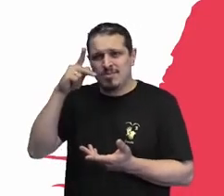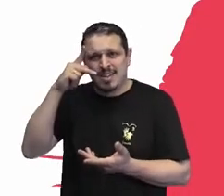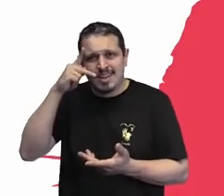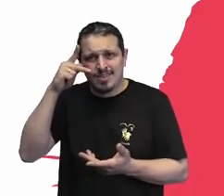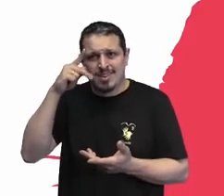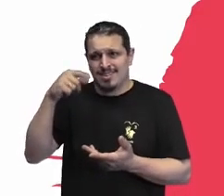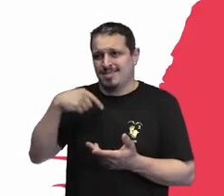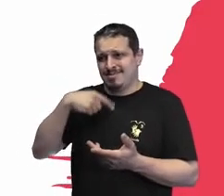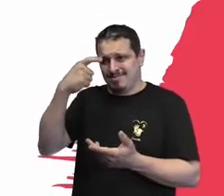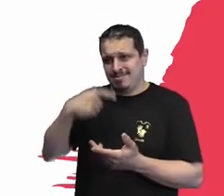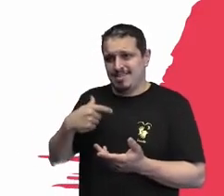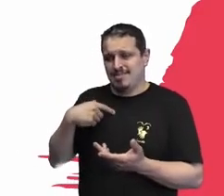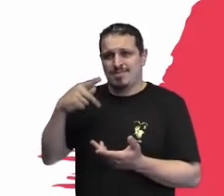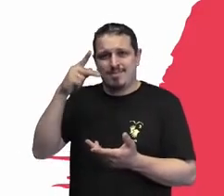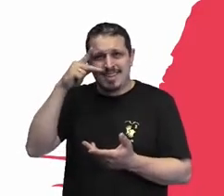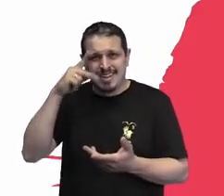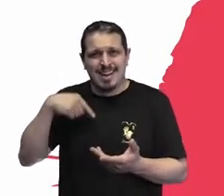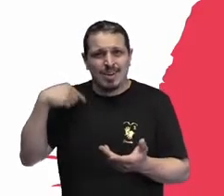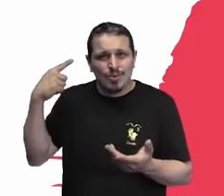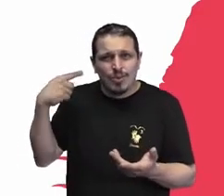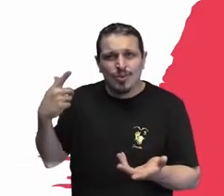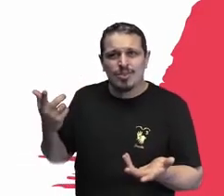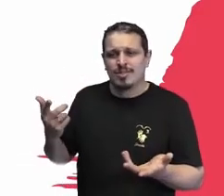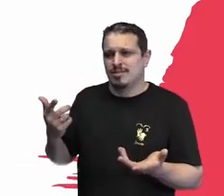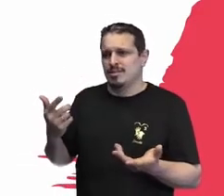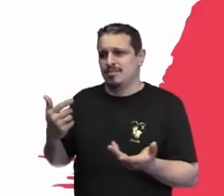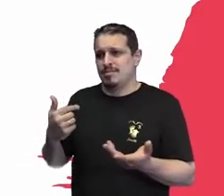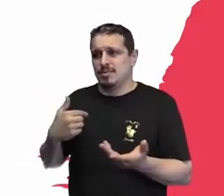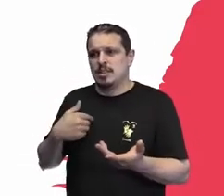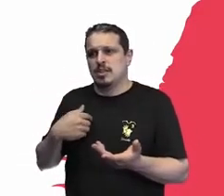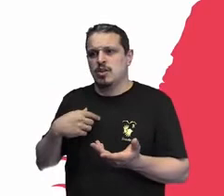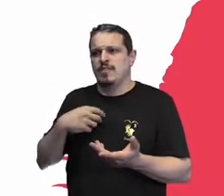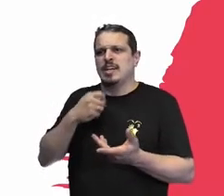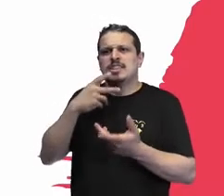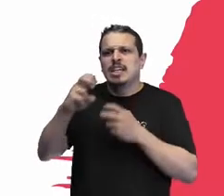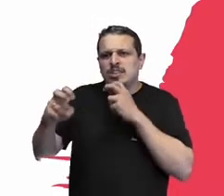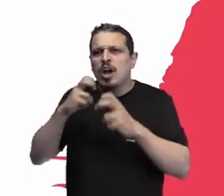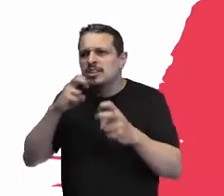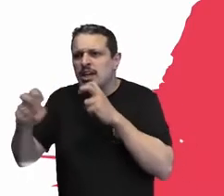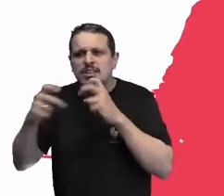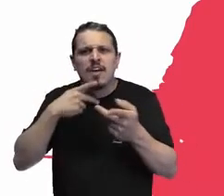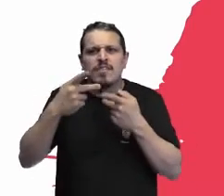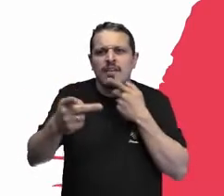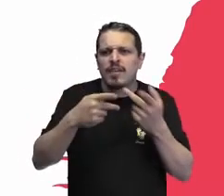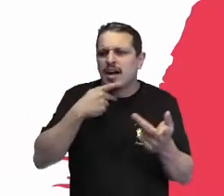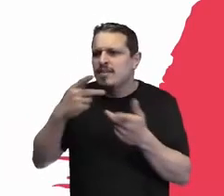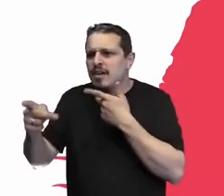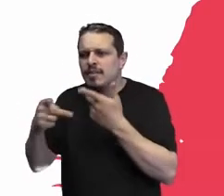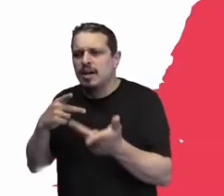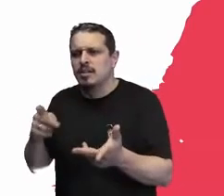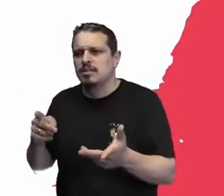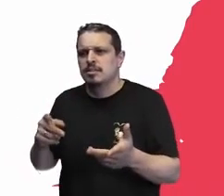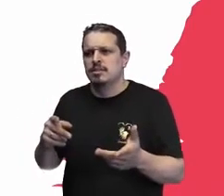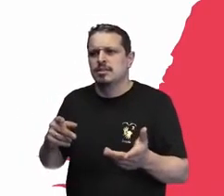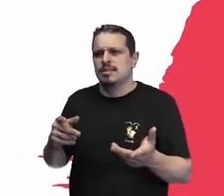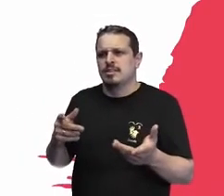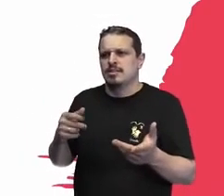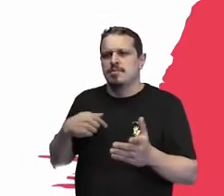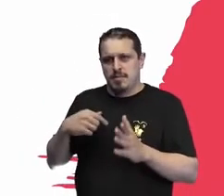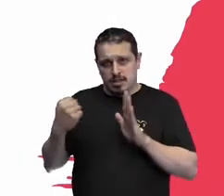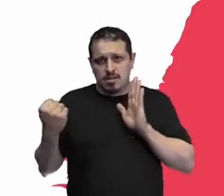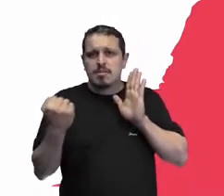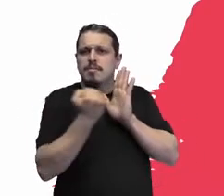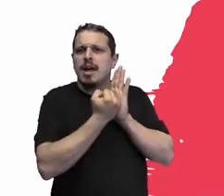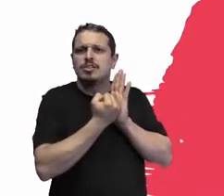começou a dar voz a eles e o negócio não é bem assim. E para mim, um momento marcante foi o Congresso Brasileiro de